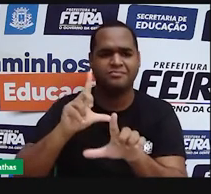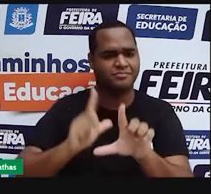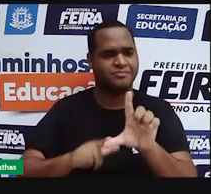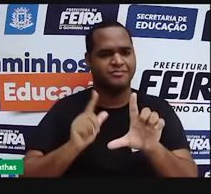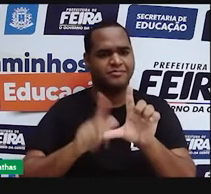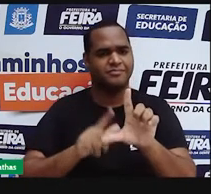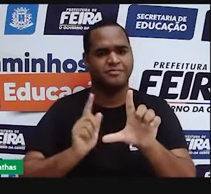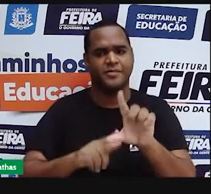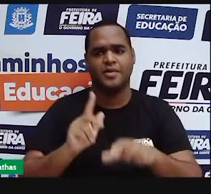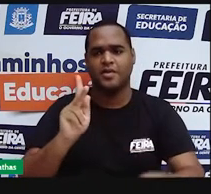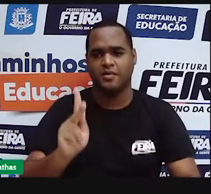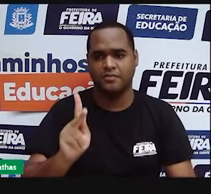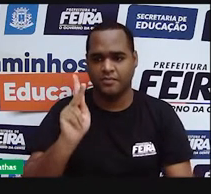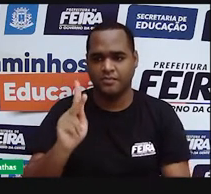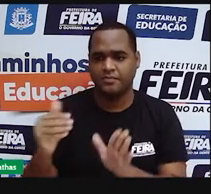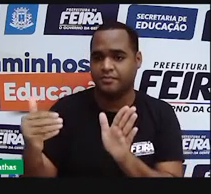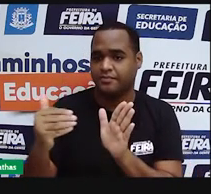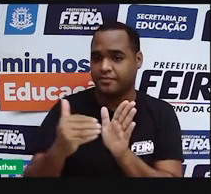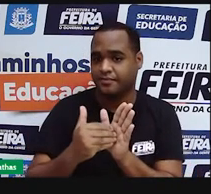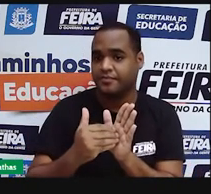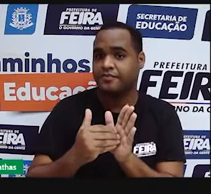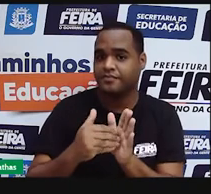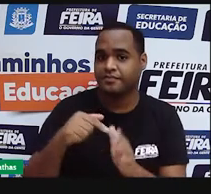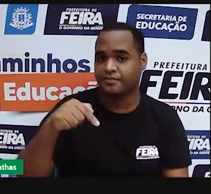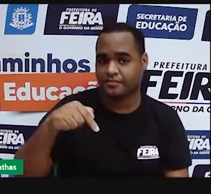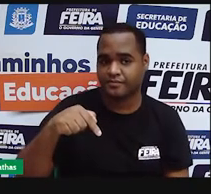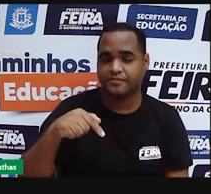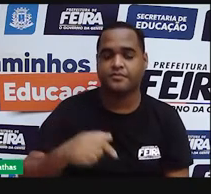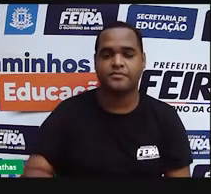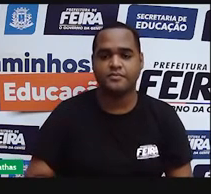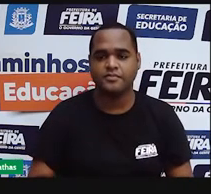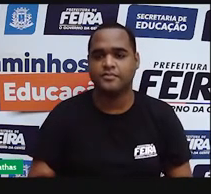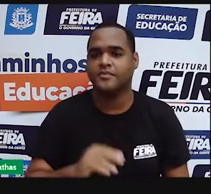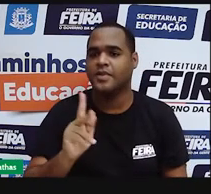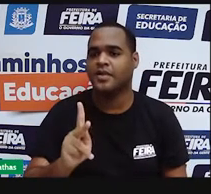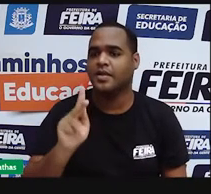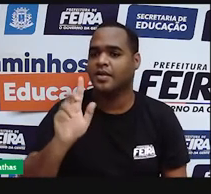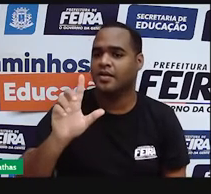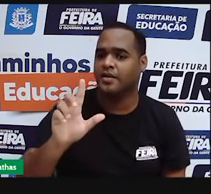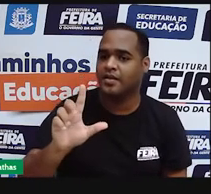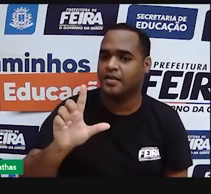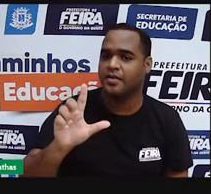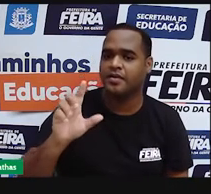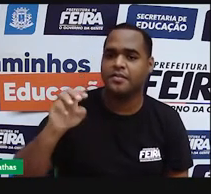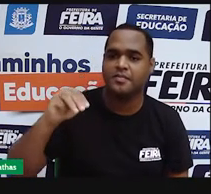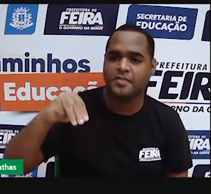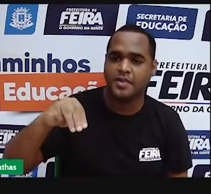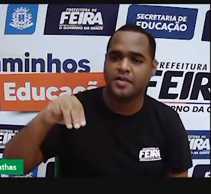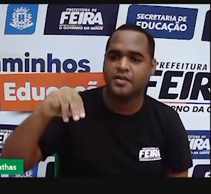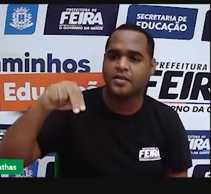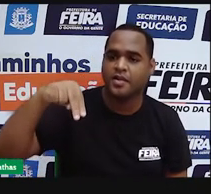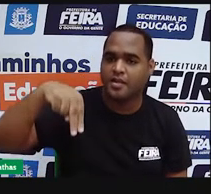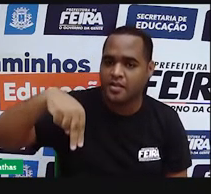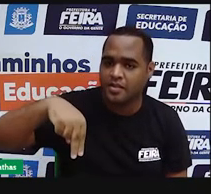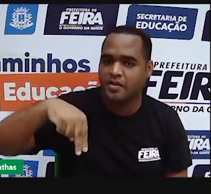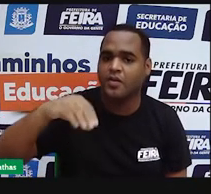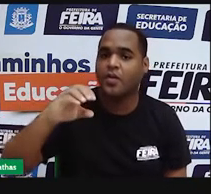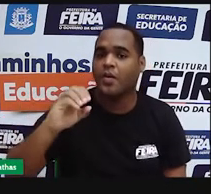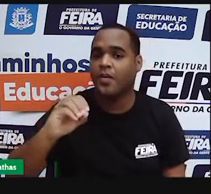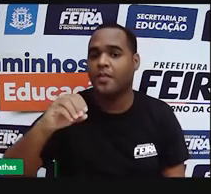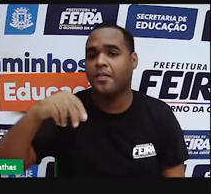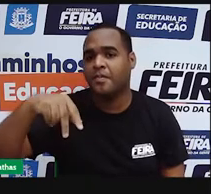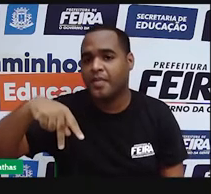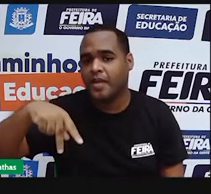vão de K a Q. Isso quer dizer que tem a camada K, camada L, camada M, camada N, camada O,